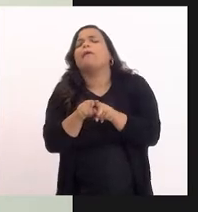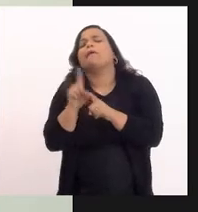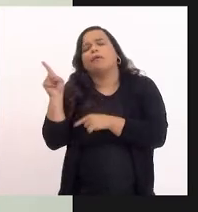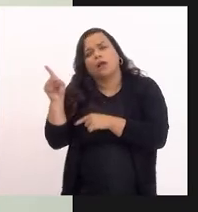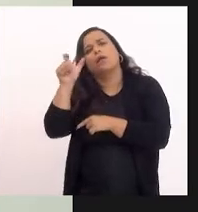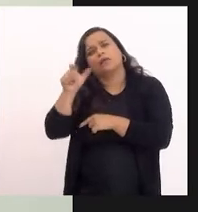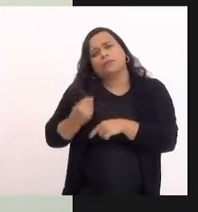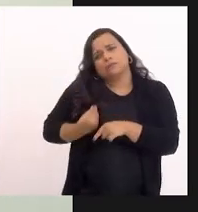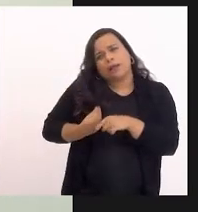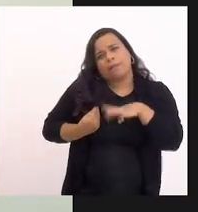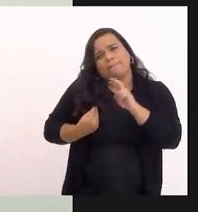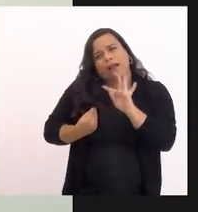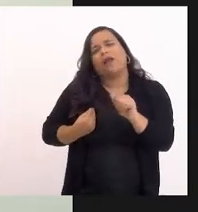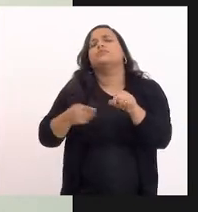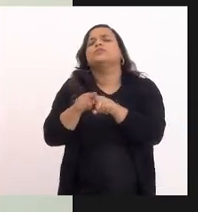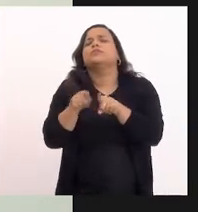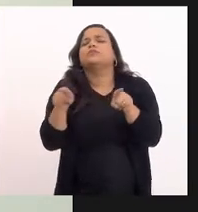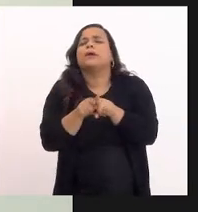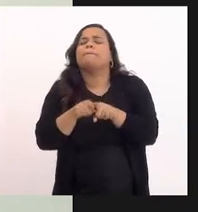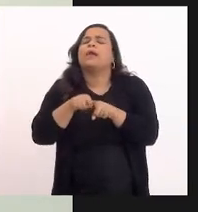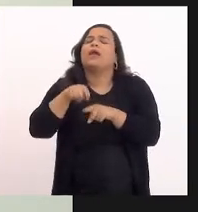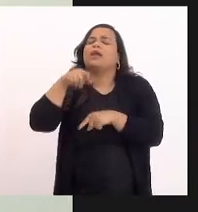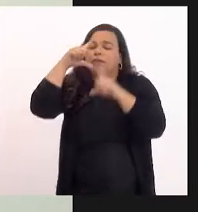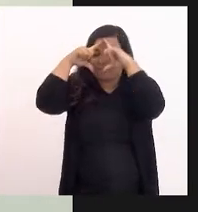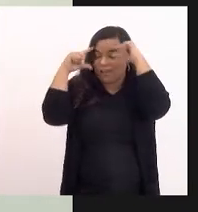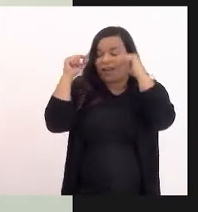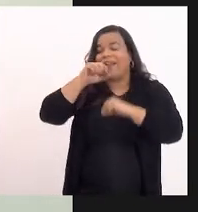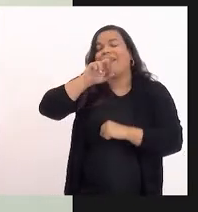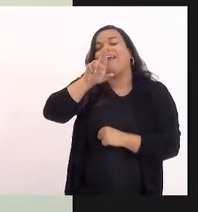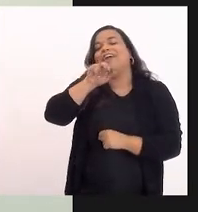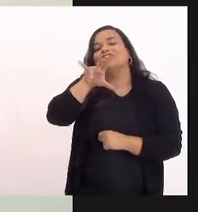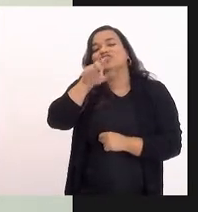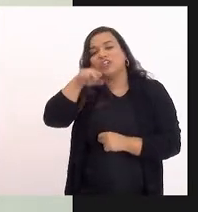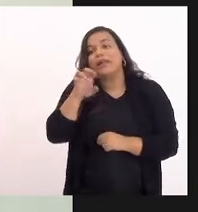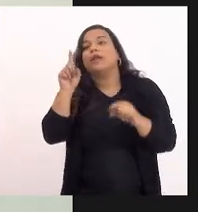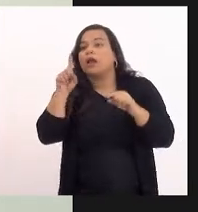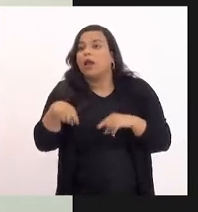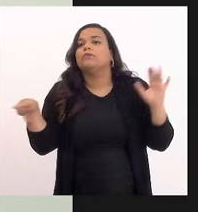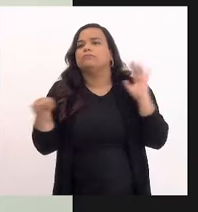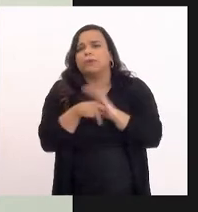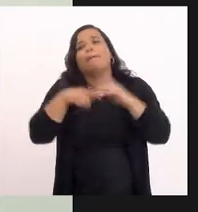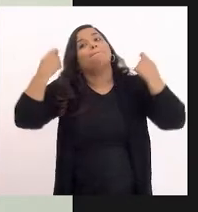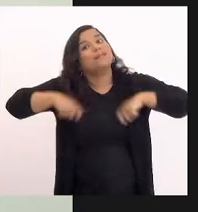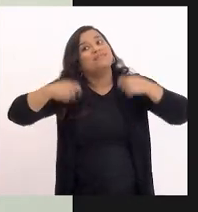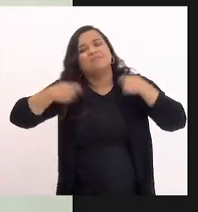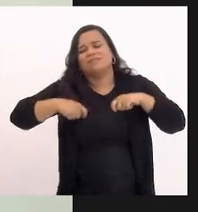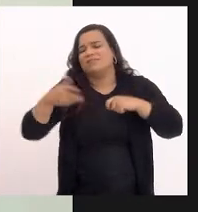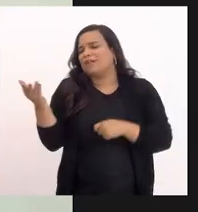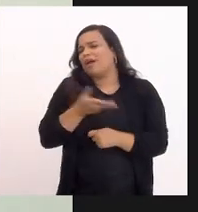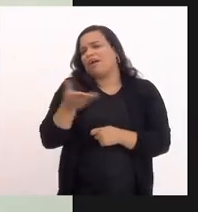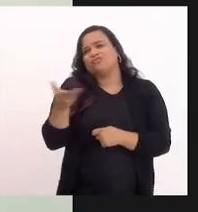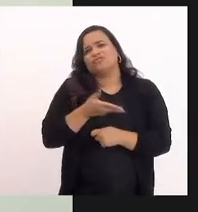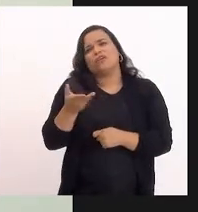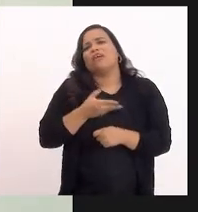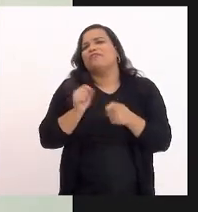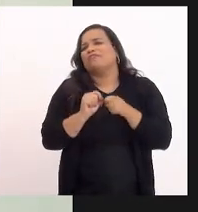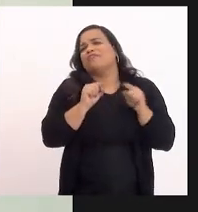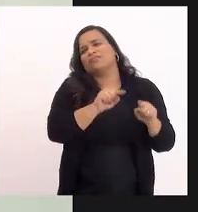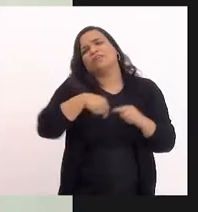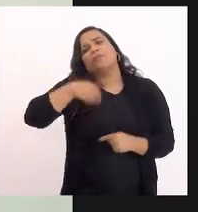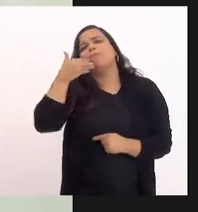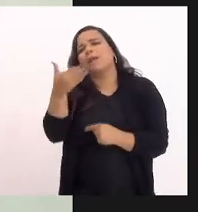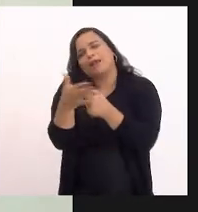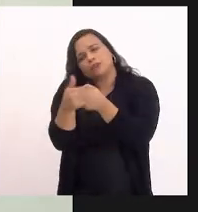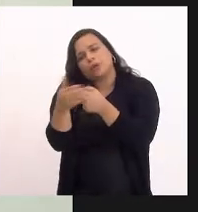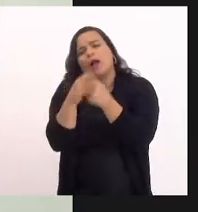Paulo, está a enfermeira Regiane também, enfim, é uma comissão parlamentar de enquete que precisa ser instalada o mais rápido possível. Então, peço o seu